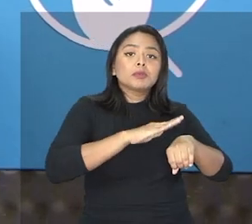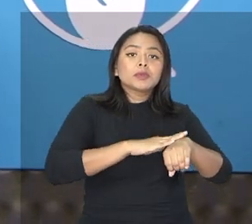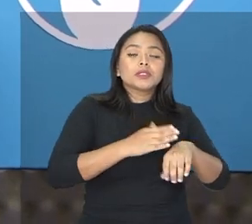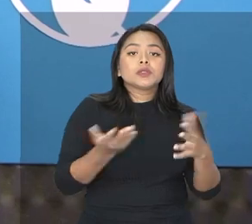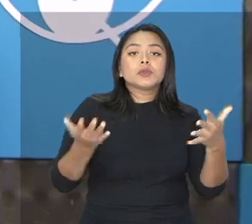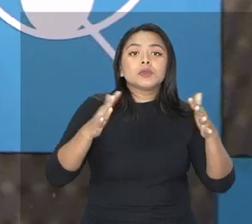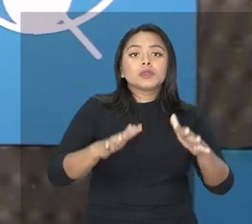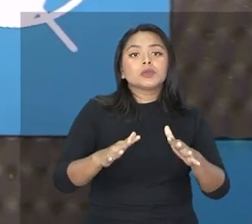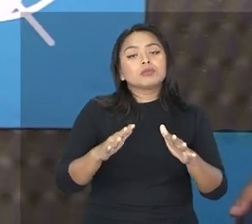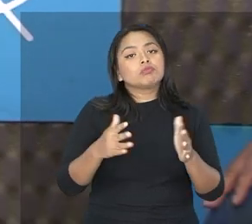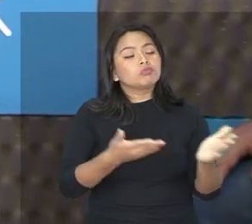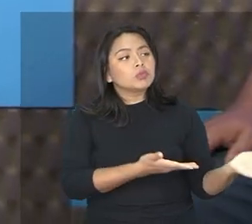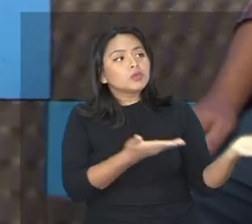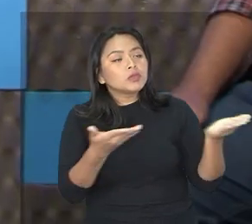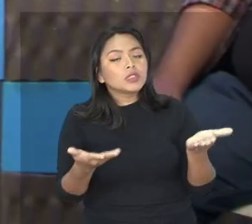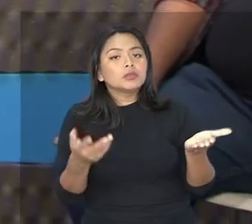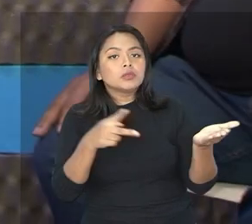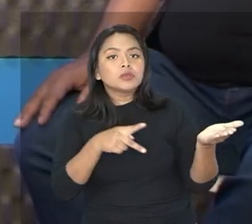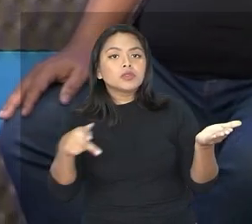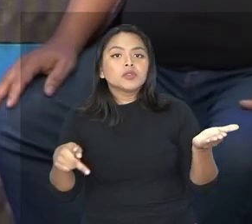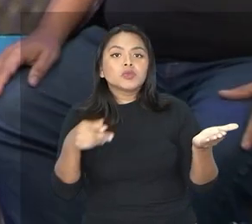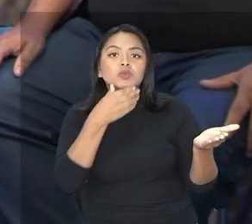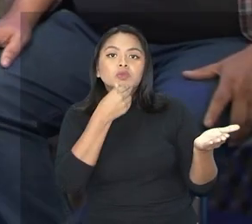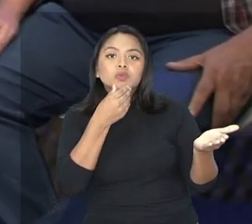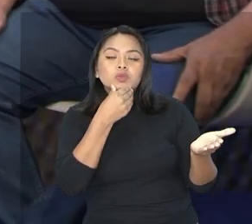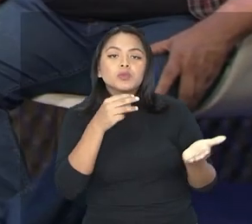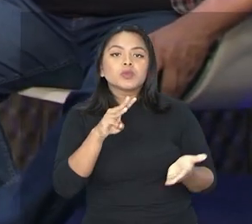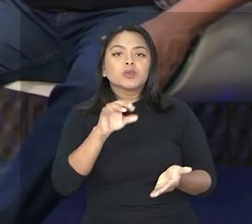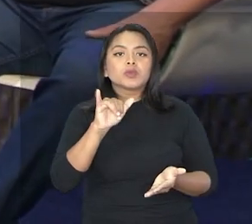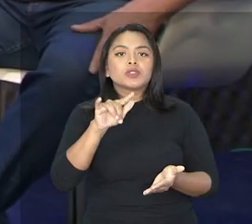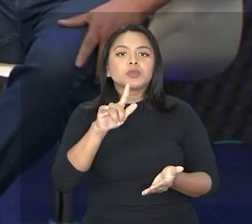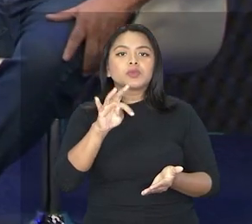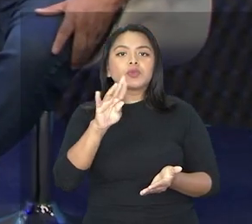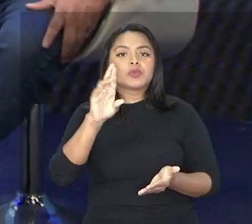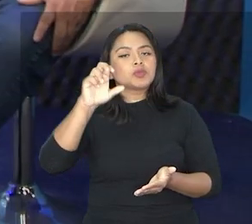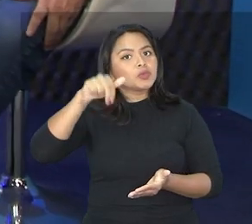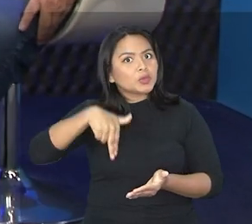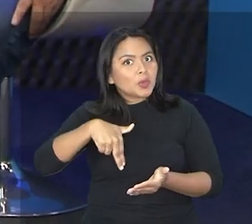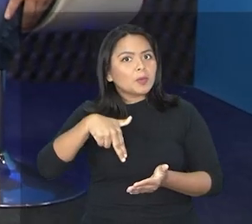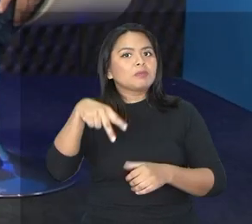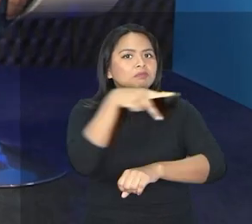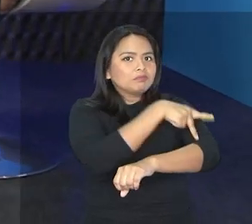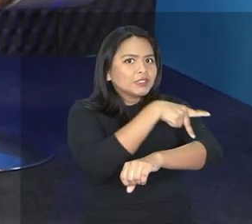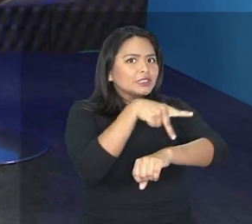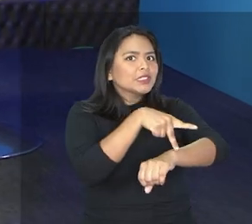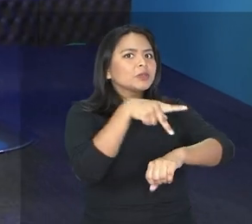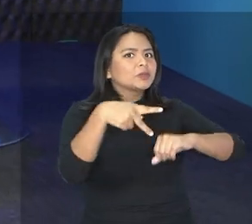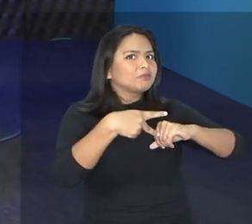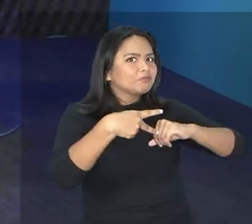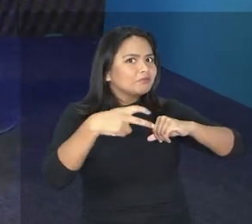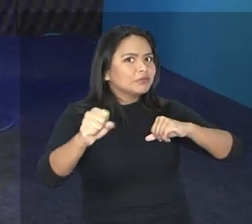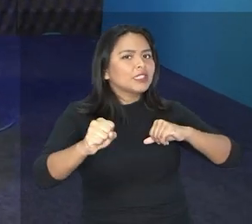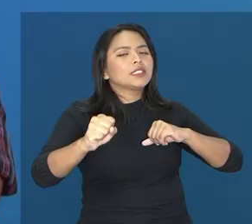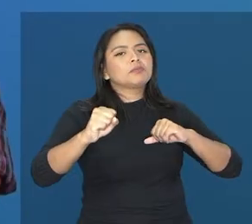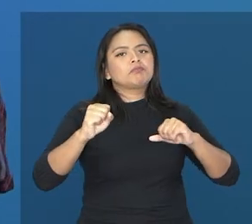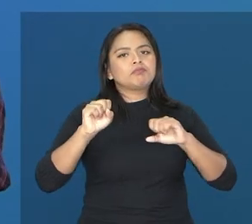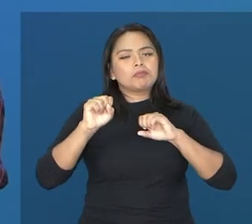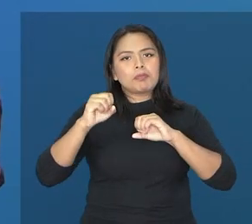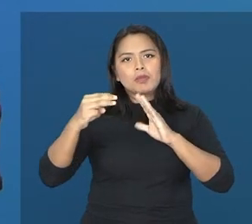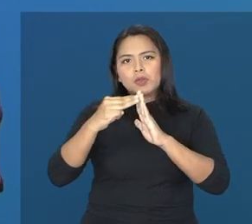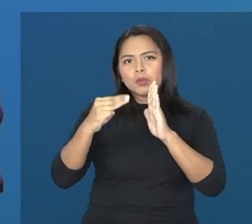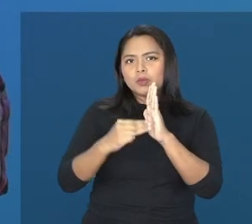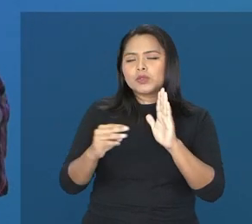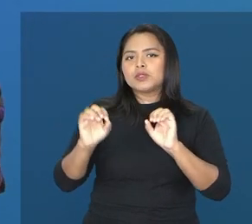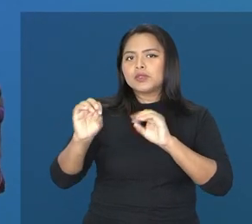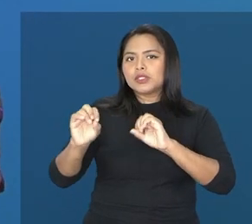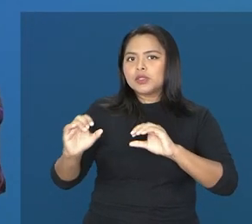estamos na companhia do professor Wilton Santos. Ele que é pedagogo e tem especialização em metodologia do ensino superior e